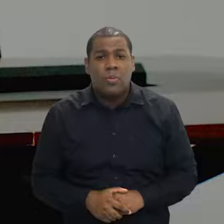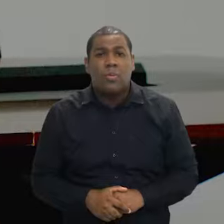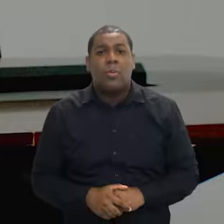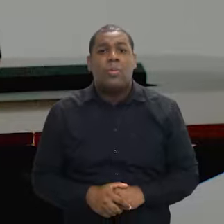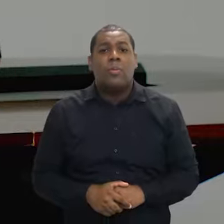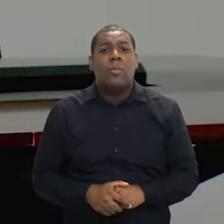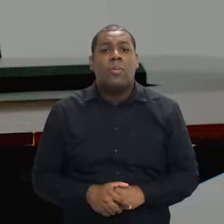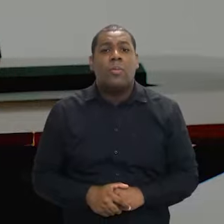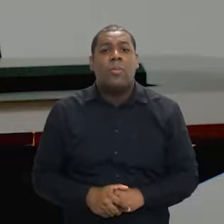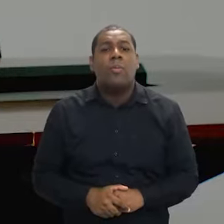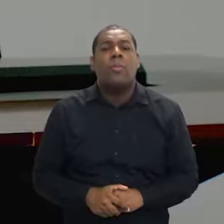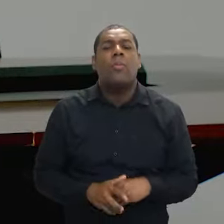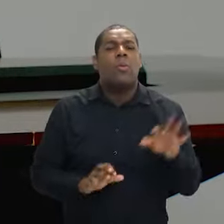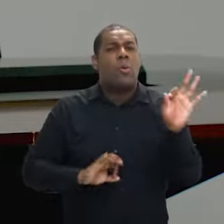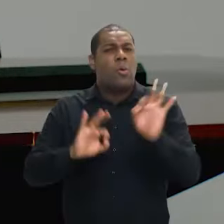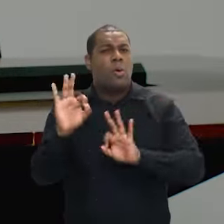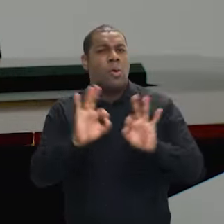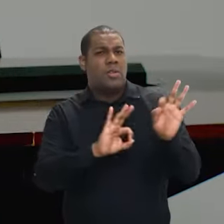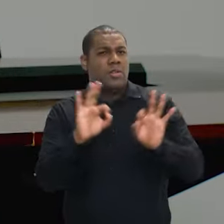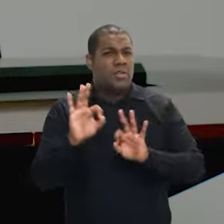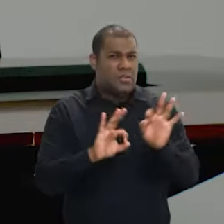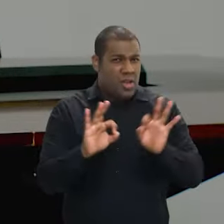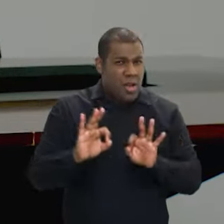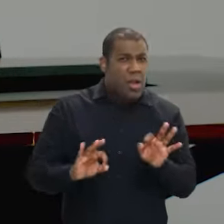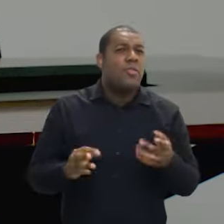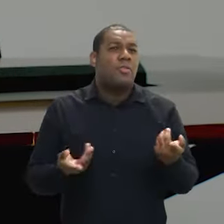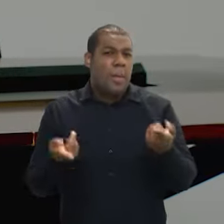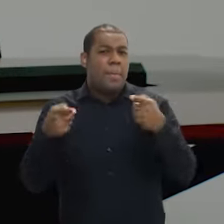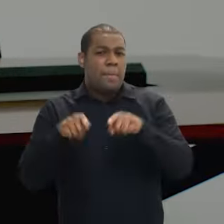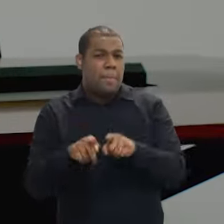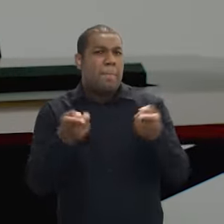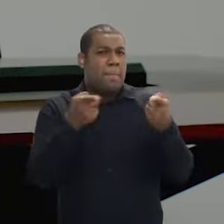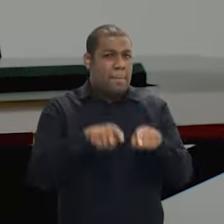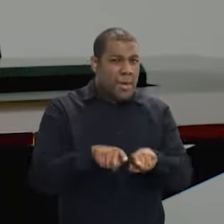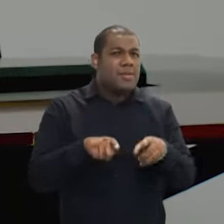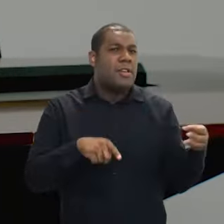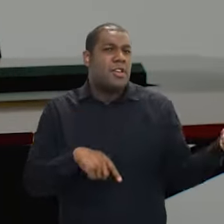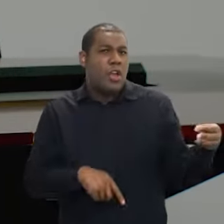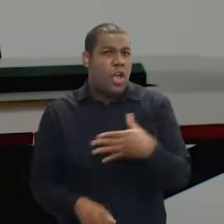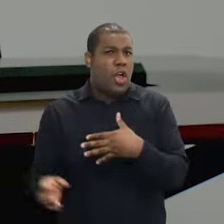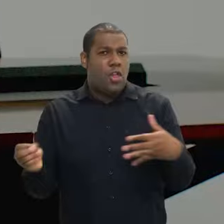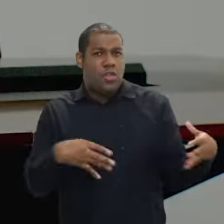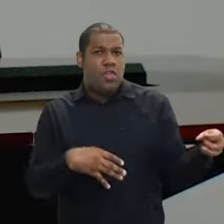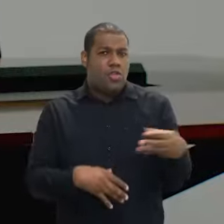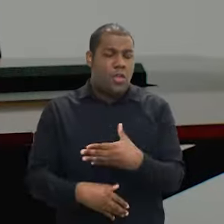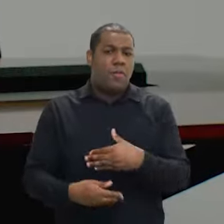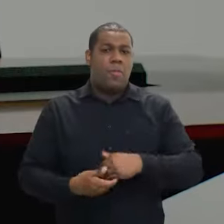Então, essa consultoria está fazendo delineamentos nos novos convênios e nos convênios que vão ser refeitos ou renovados.